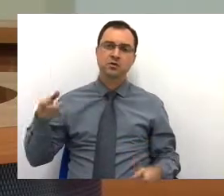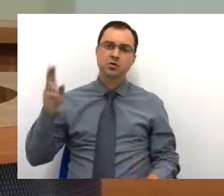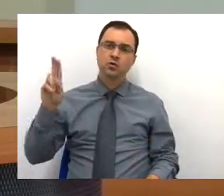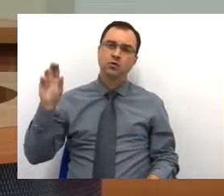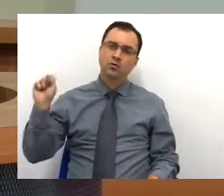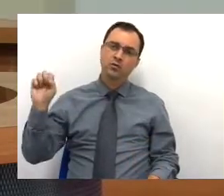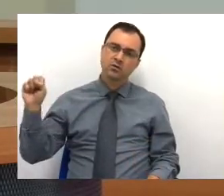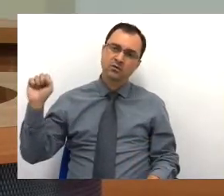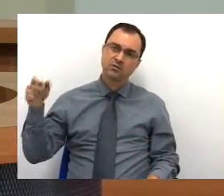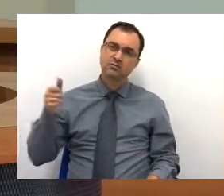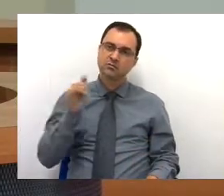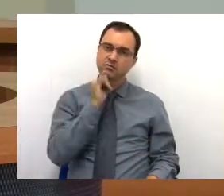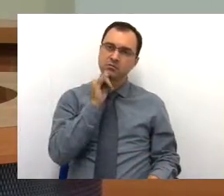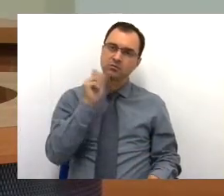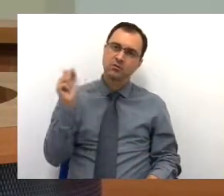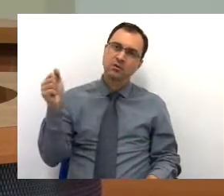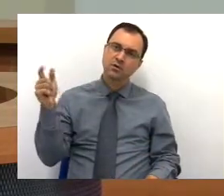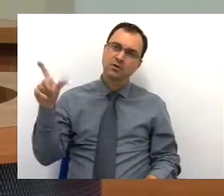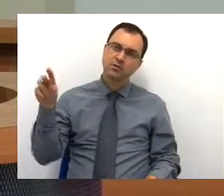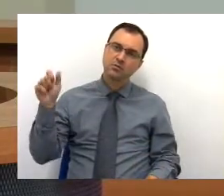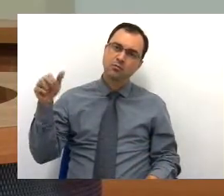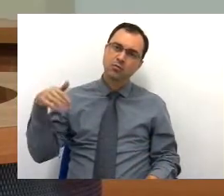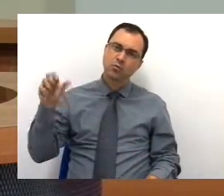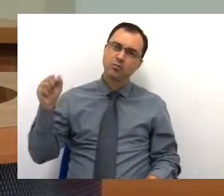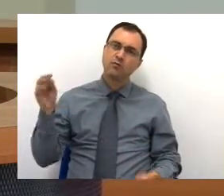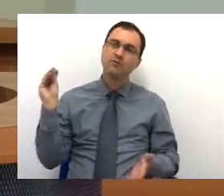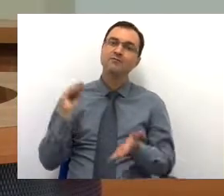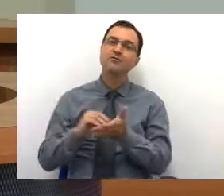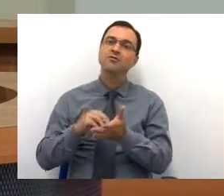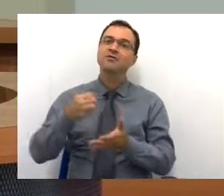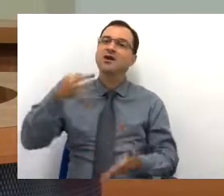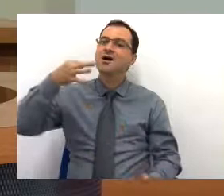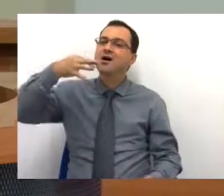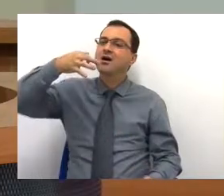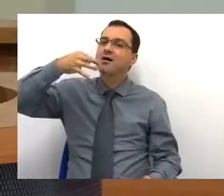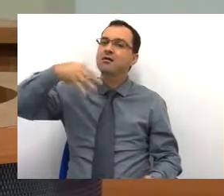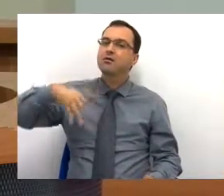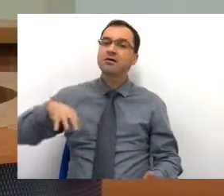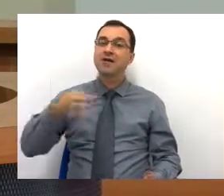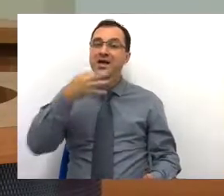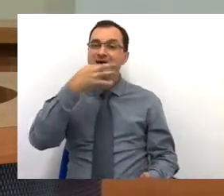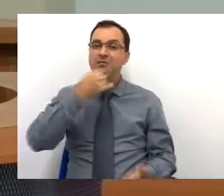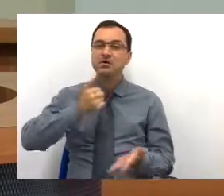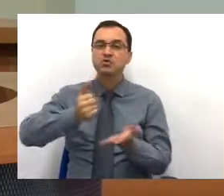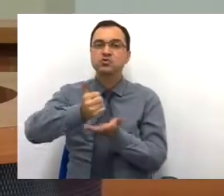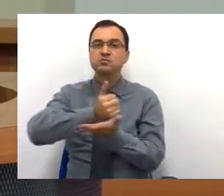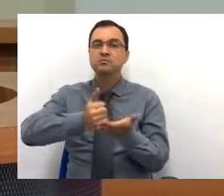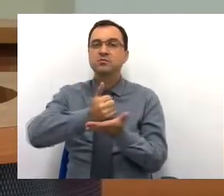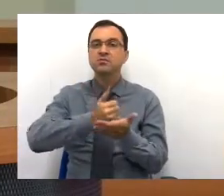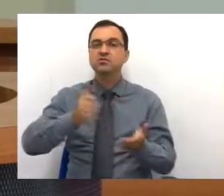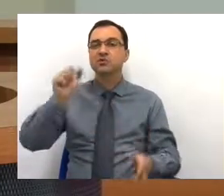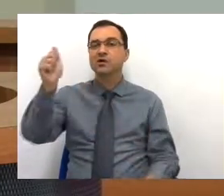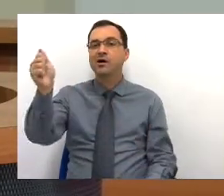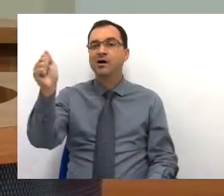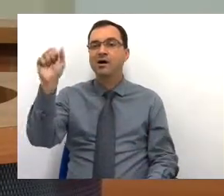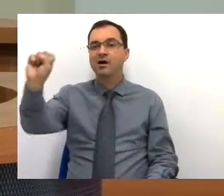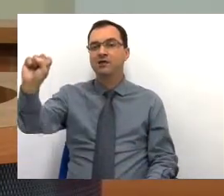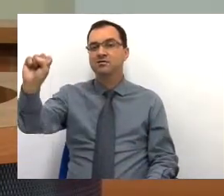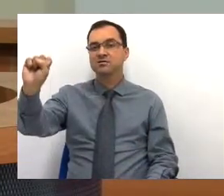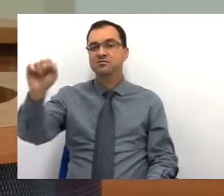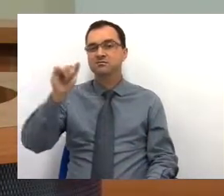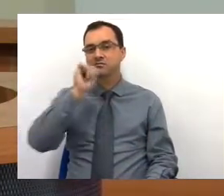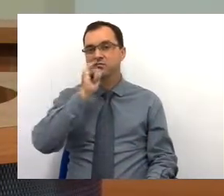que eu tive, exemplo, uma do Alamo, por exemplo, faltavam remédios, e remédios básicos, como o AS, por exemplo. E